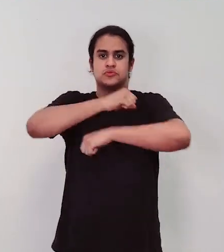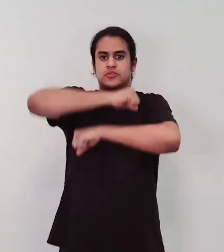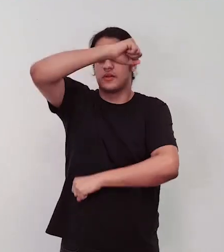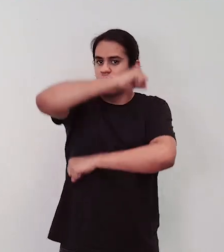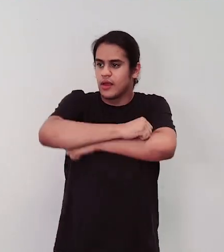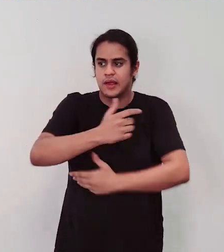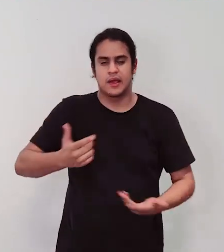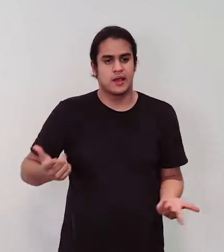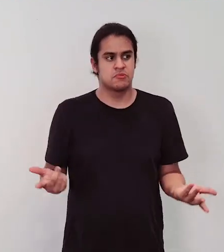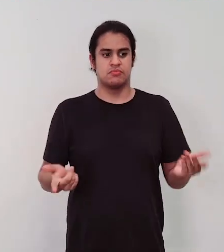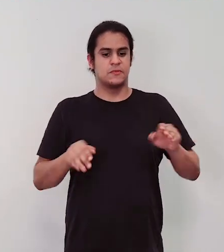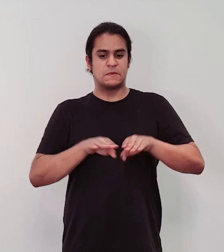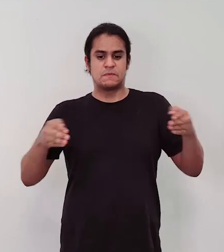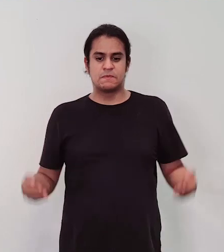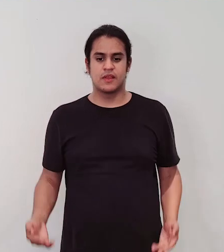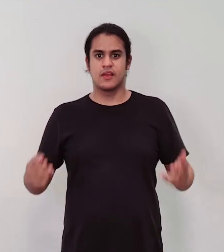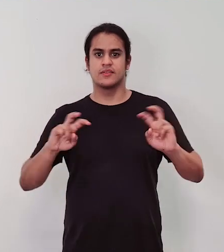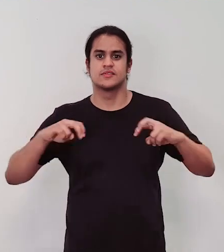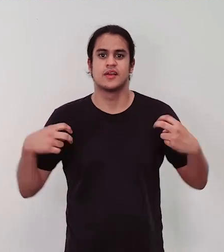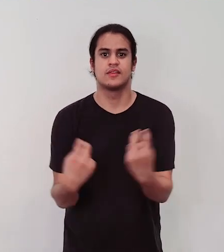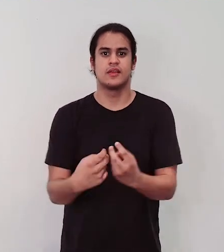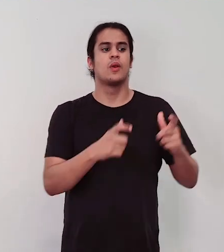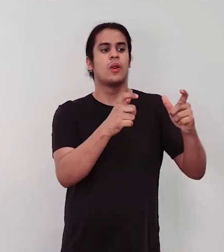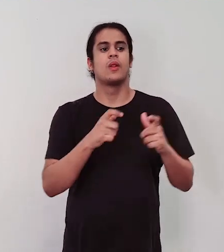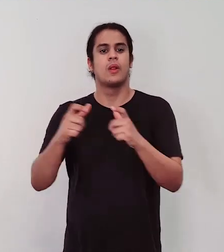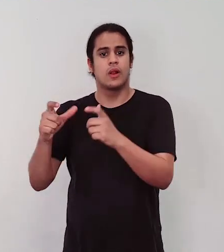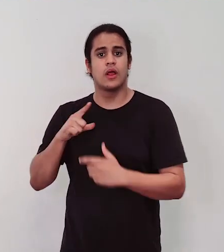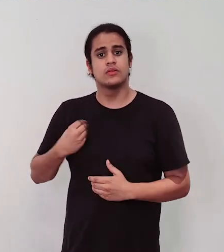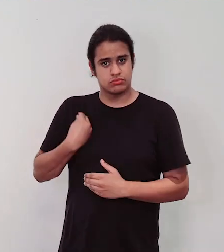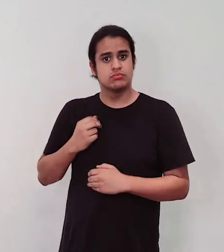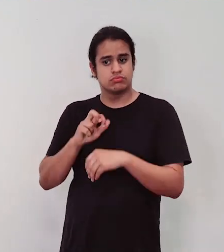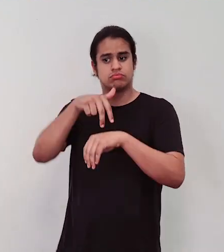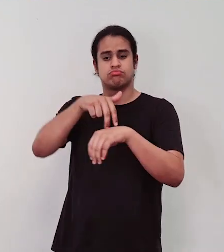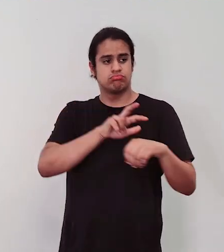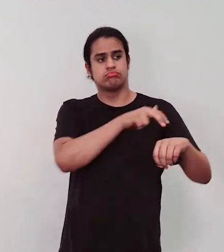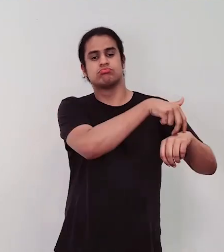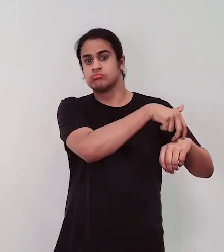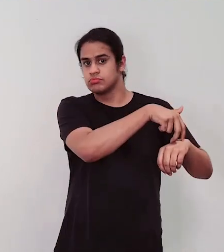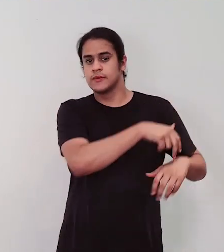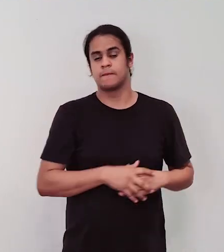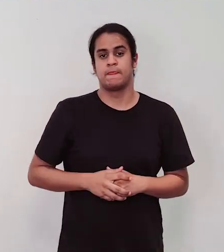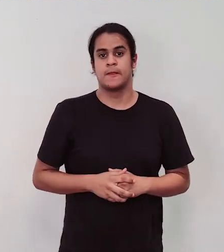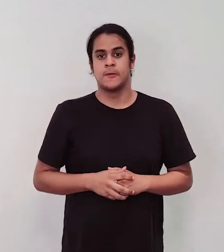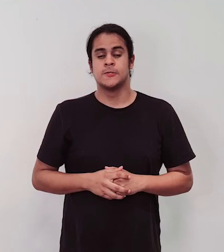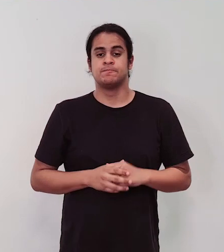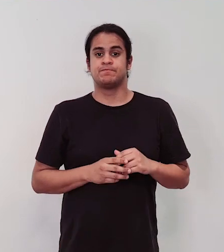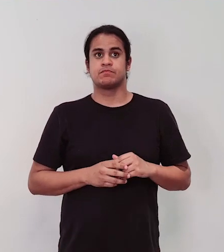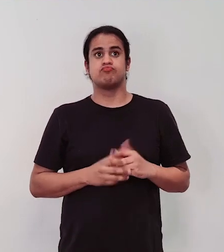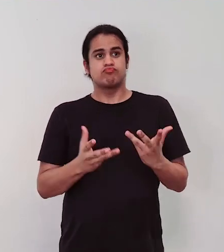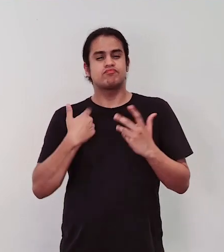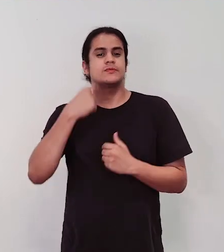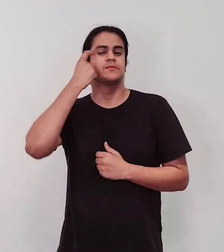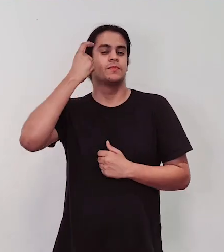as mesas, as cadeiras, como estão dispostas nesses espaços públicos que você costuma frequentar. Então para a gente pensar como